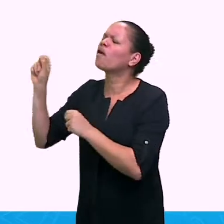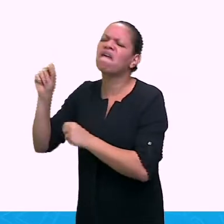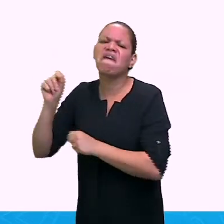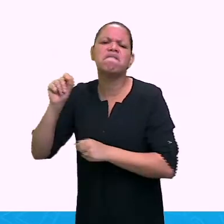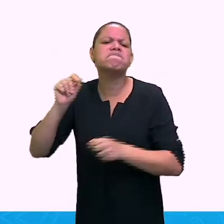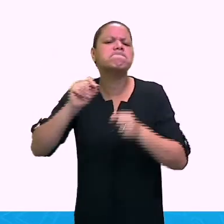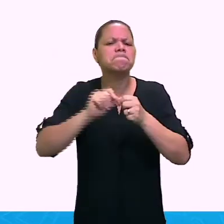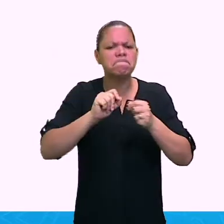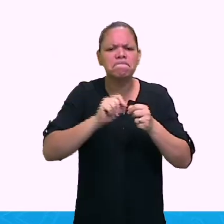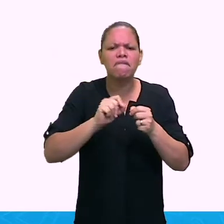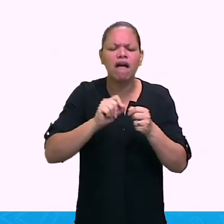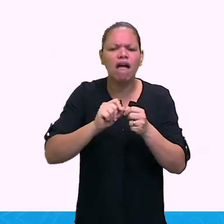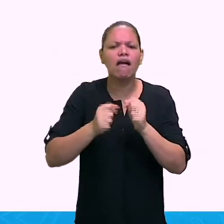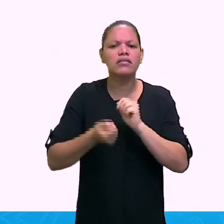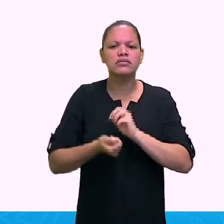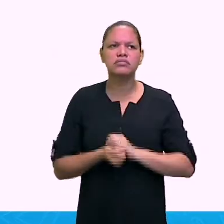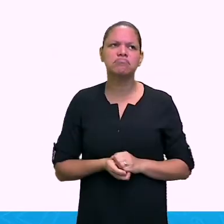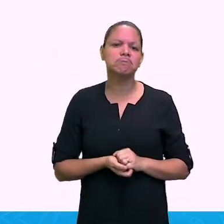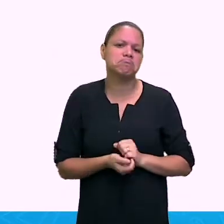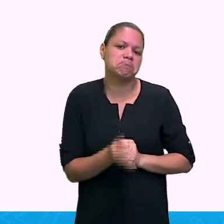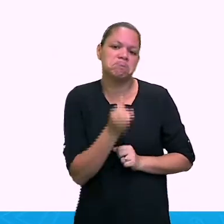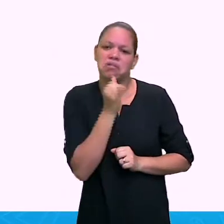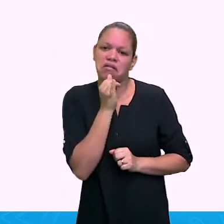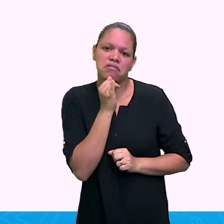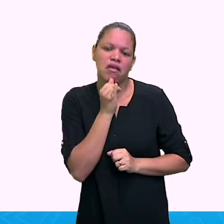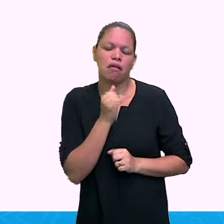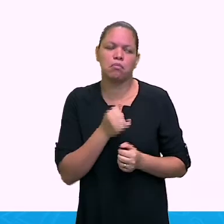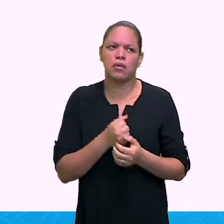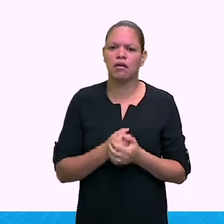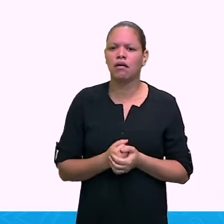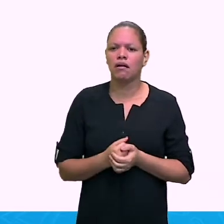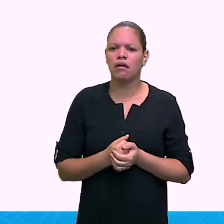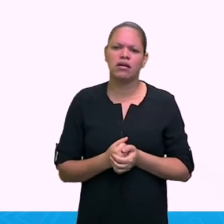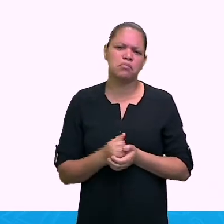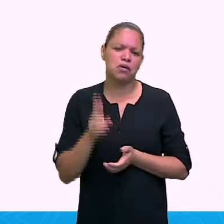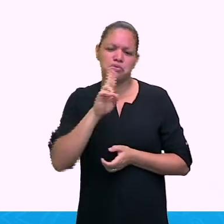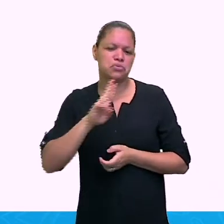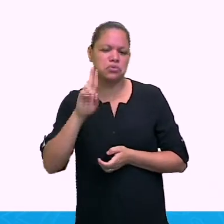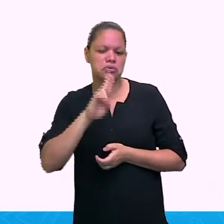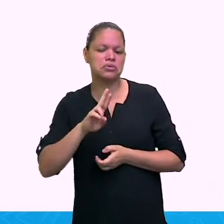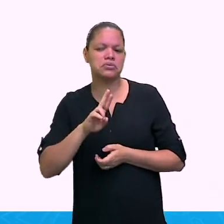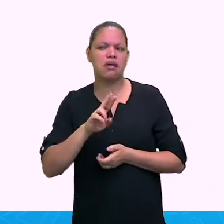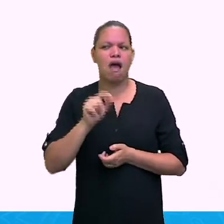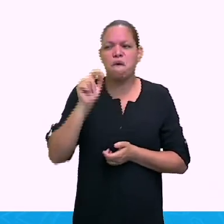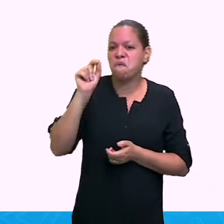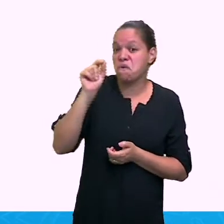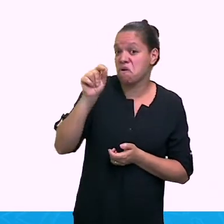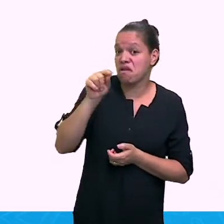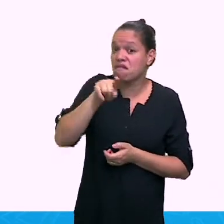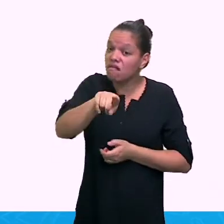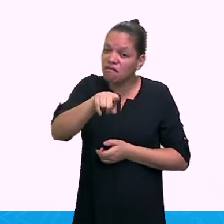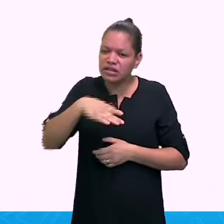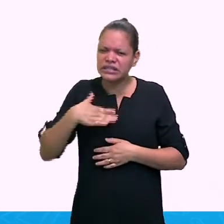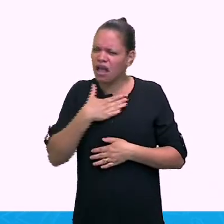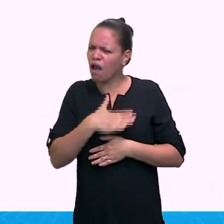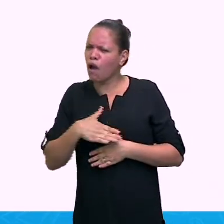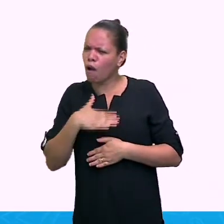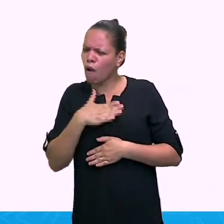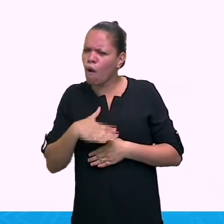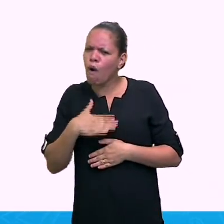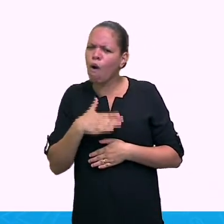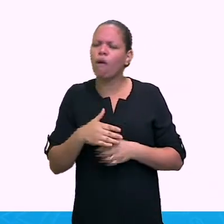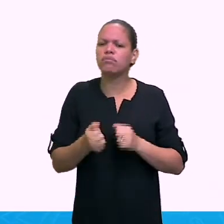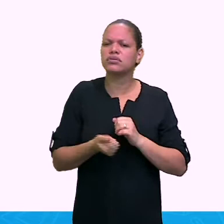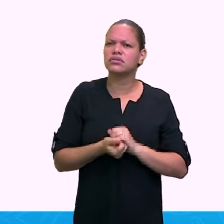games, eu gosto de nadar, eu gosto de tocar violão. Tente colocar isso na